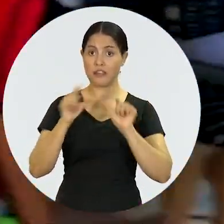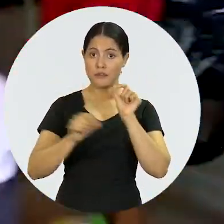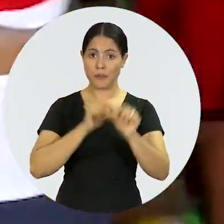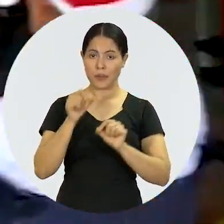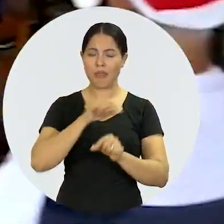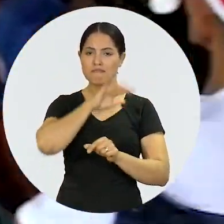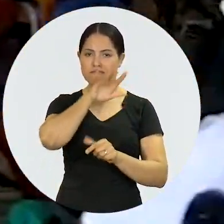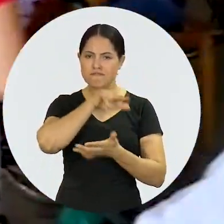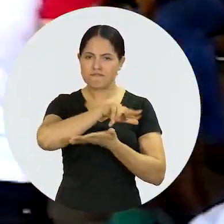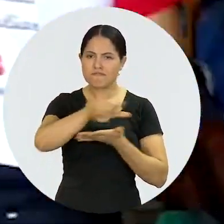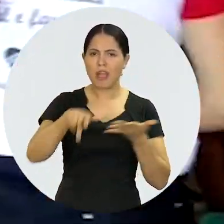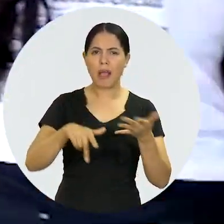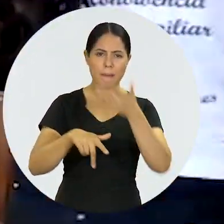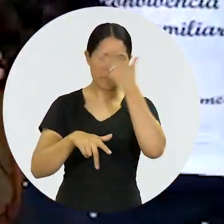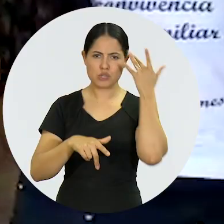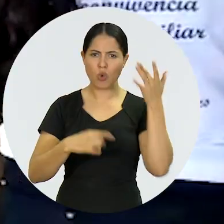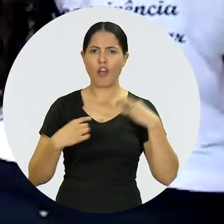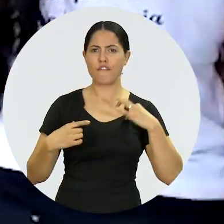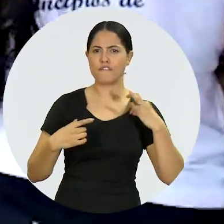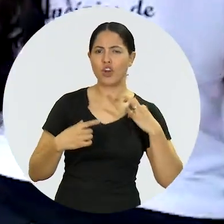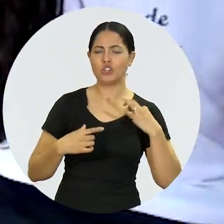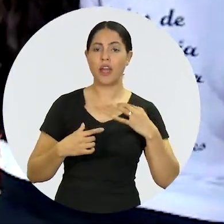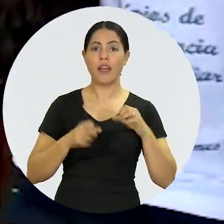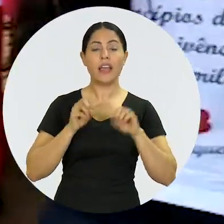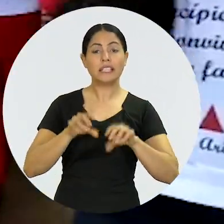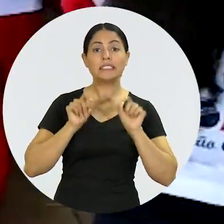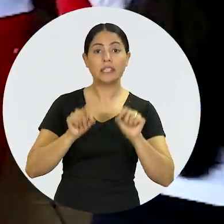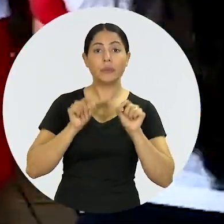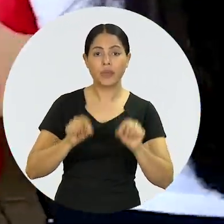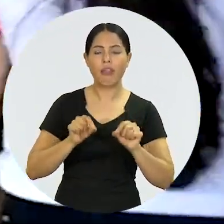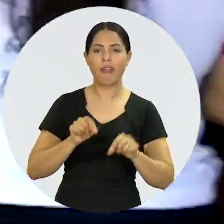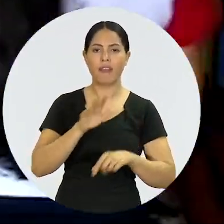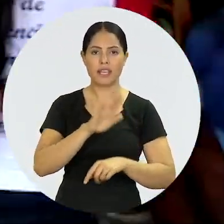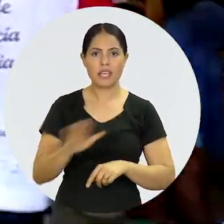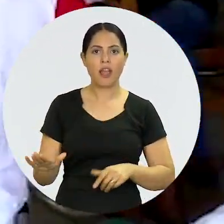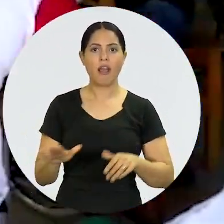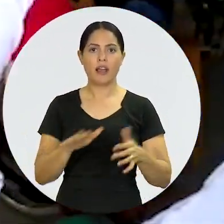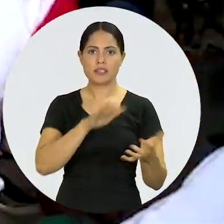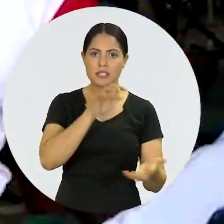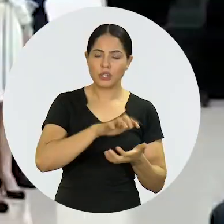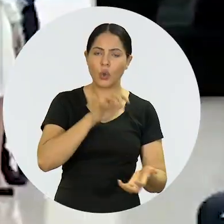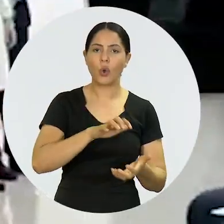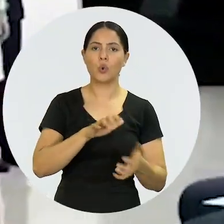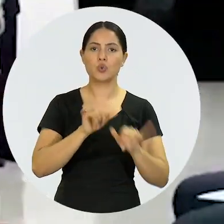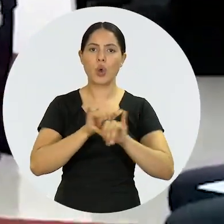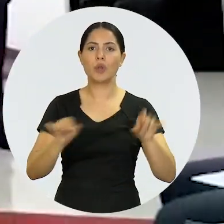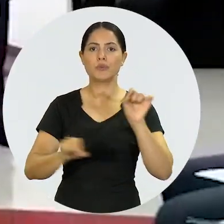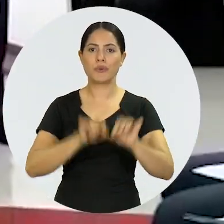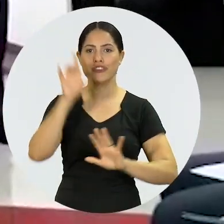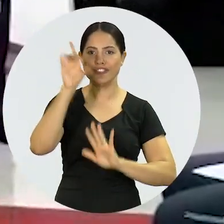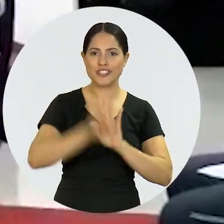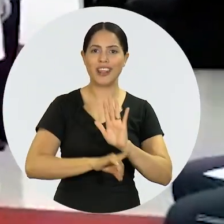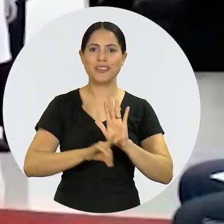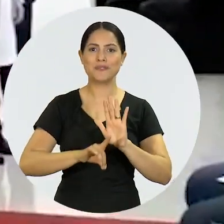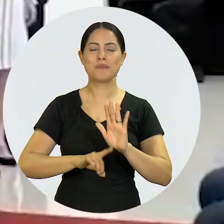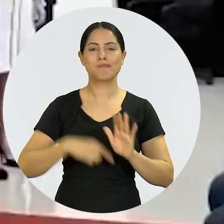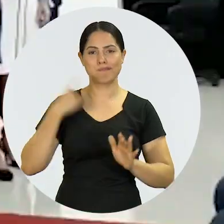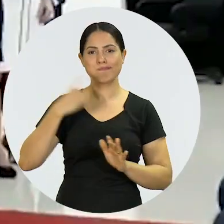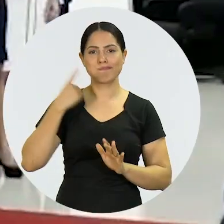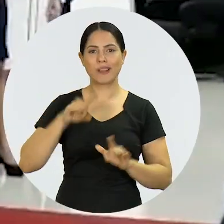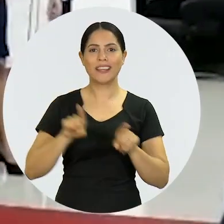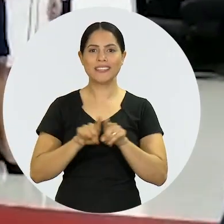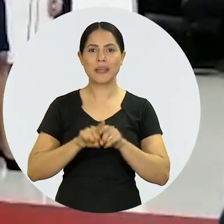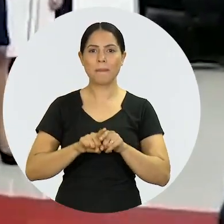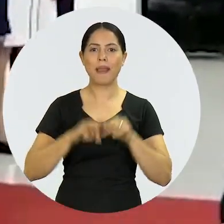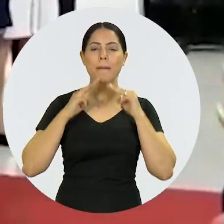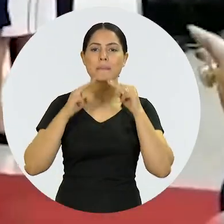mascotes e voluntários ensinam crianças e idosos um pouco mais sobre o direito, a advocacia e a